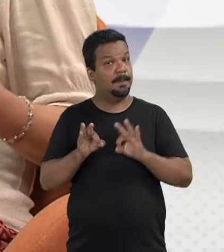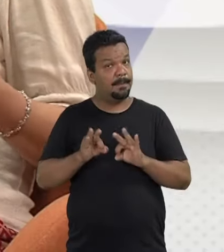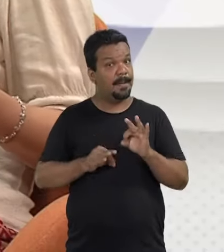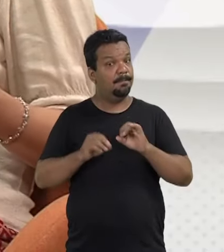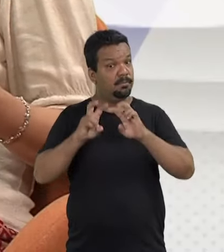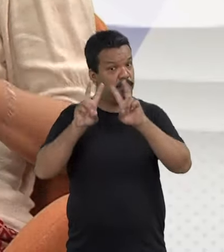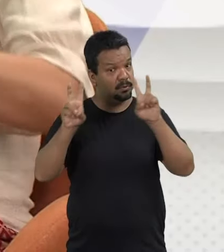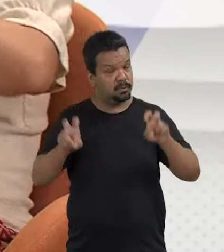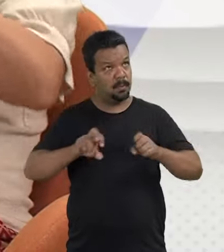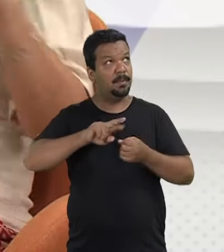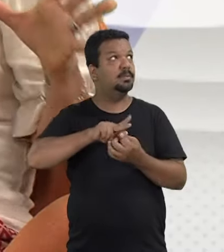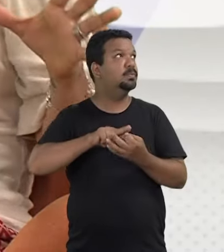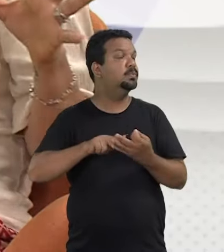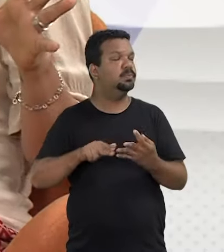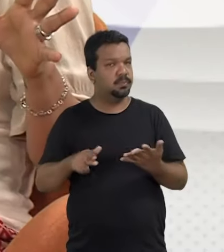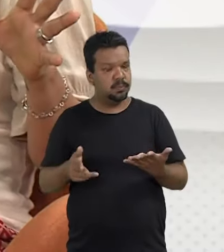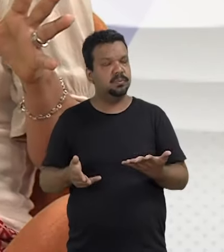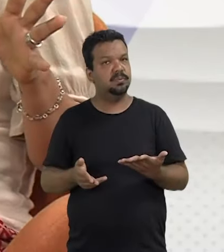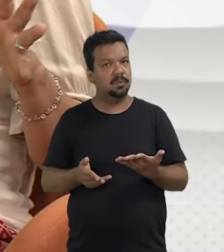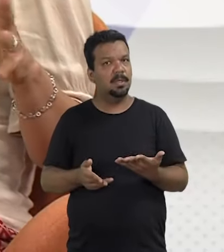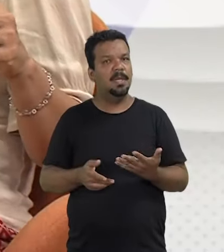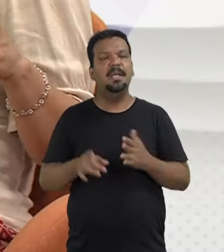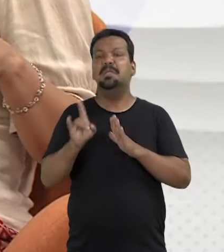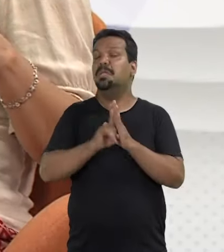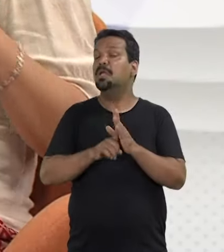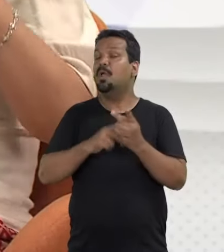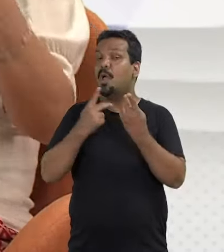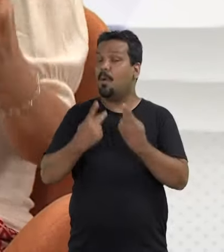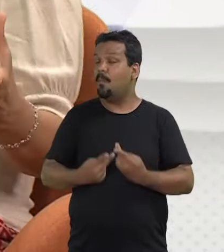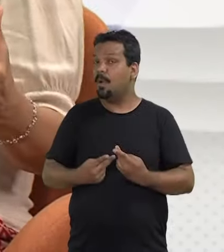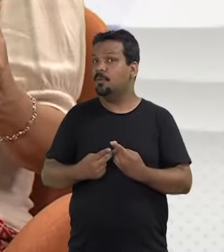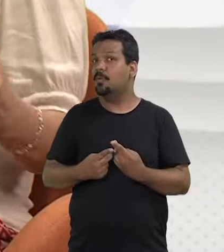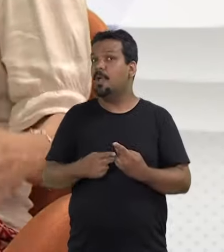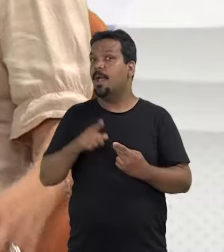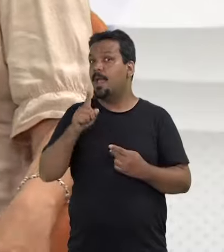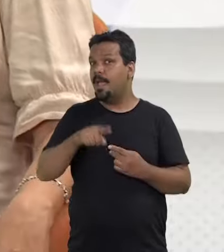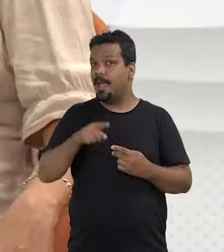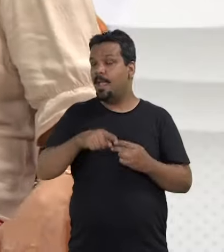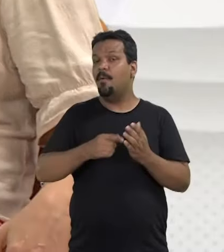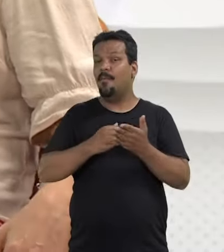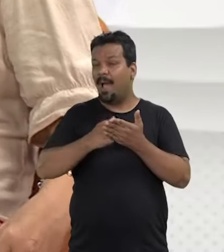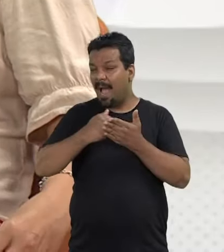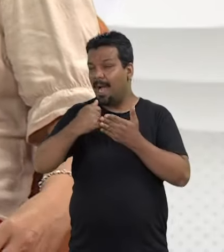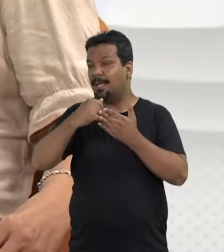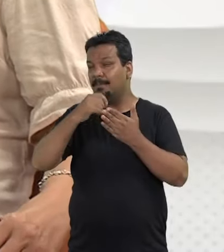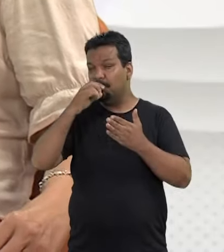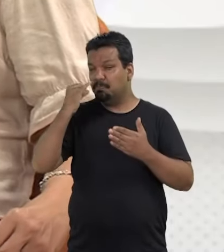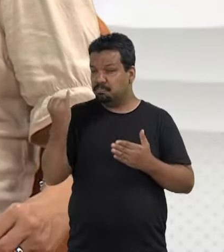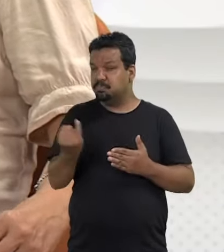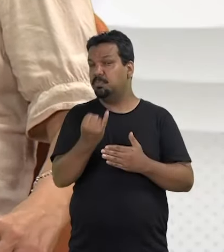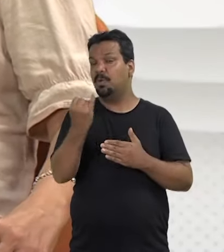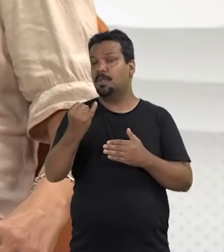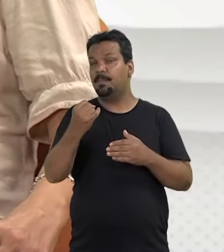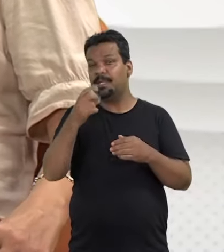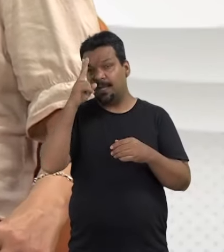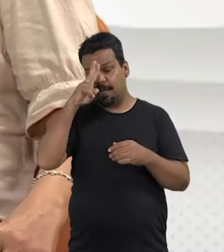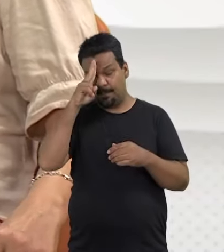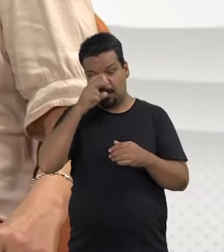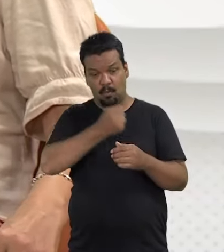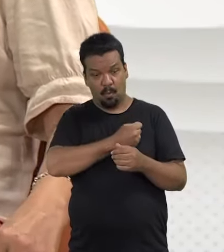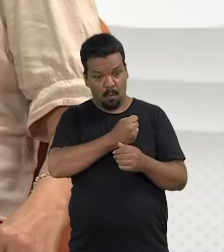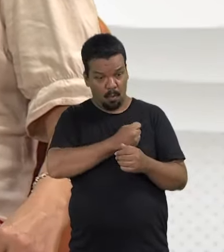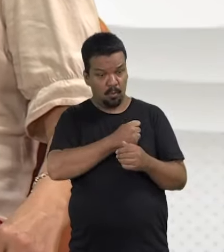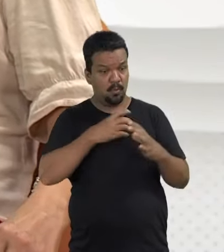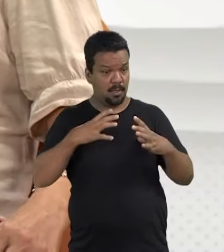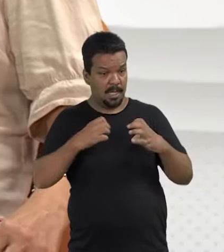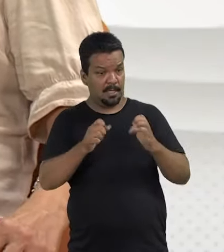preparar para os temas diversos. Direitos humanos, por exemplo, é uma linha mestra dentro do curso de jornalismo. Se a gente lembrar